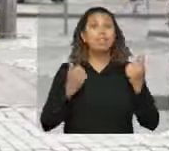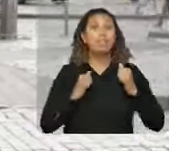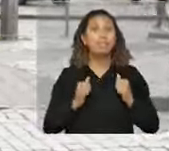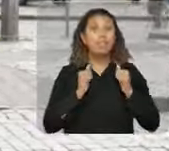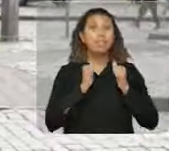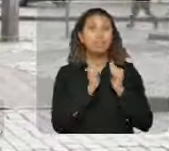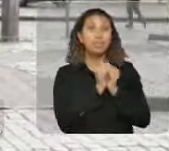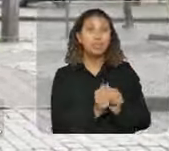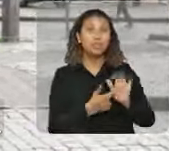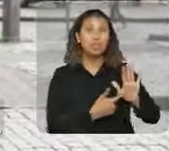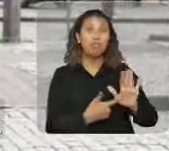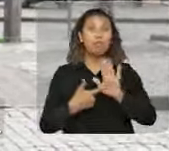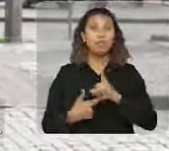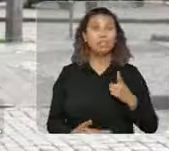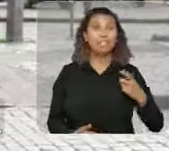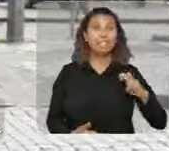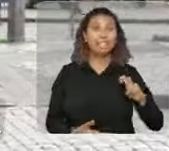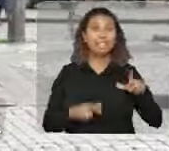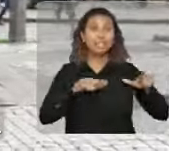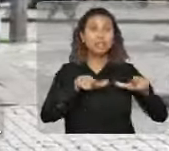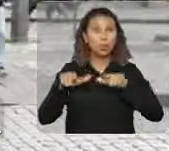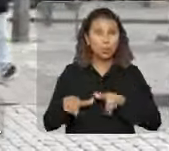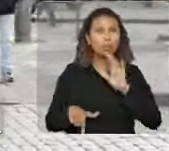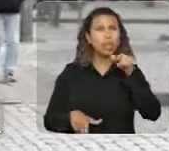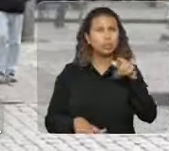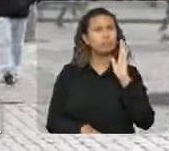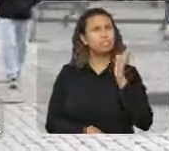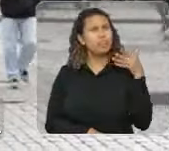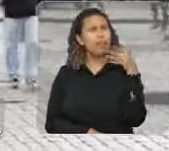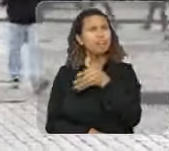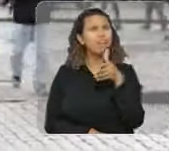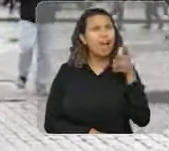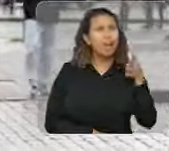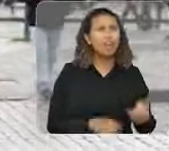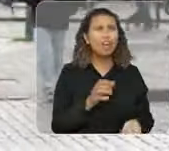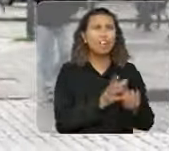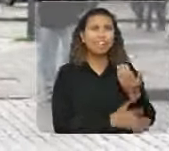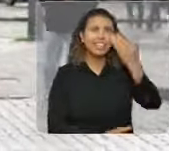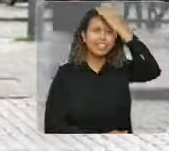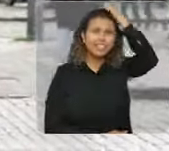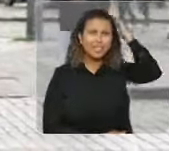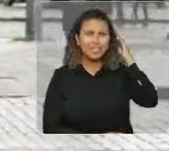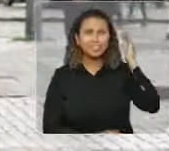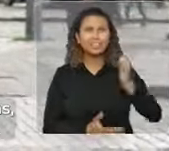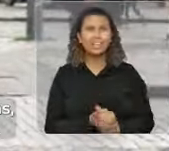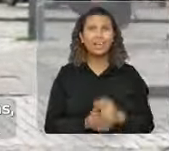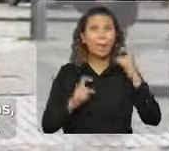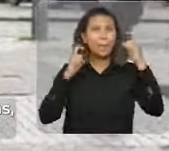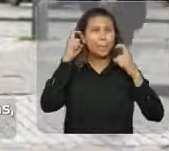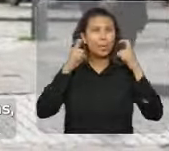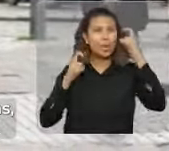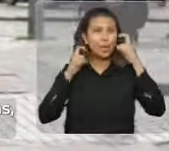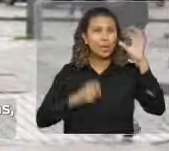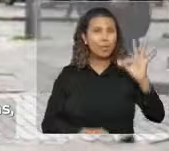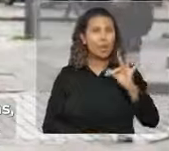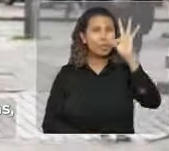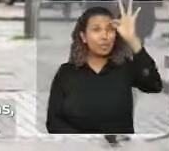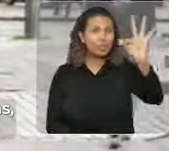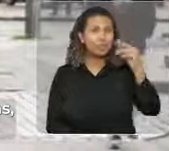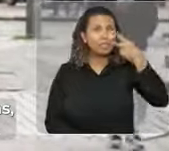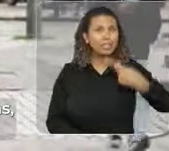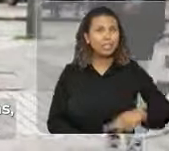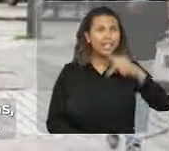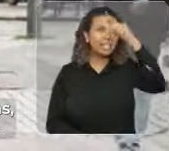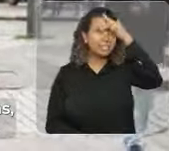Vem comigo que eu vou te mostrar 15 lugares que eu tenho certeza que tu já foi. E foi o Irajá que fez. Preocupado com o futuro de